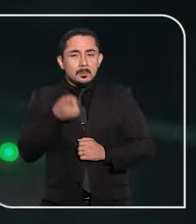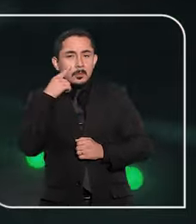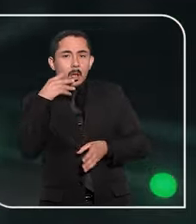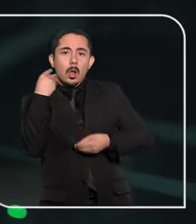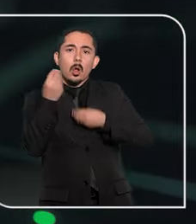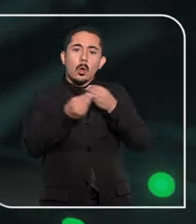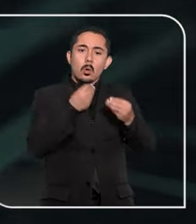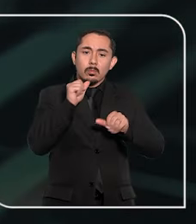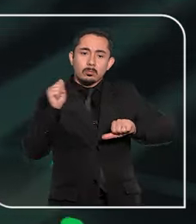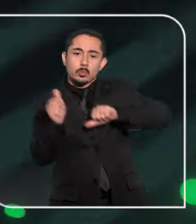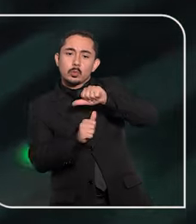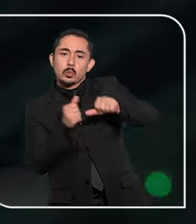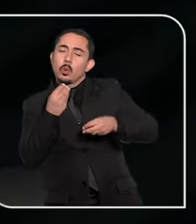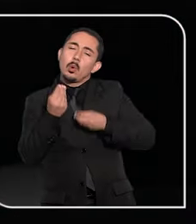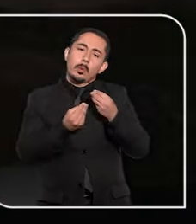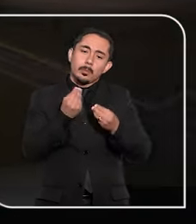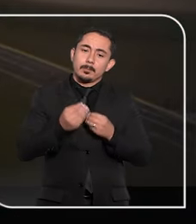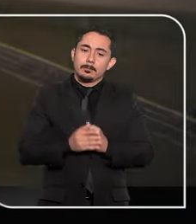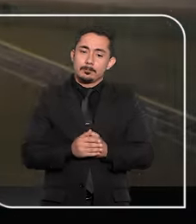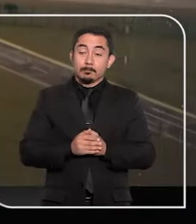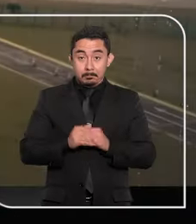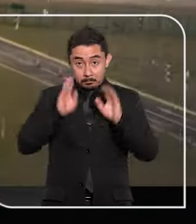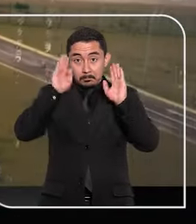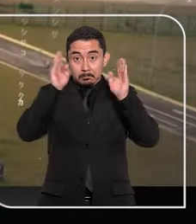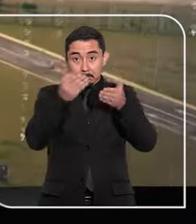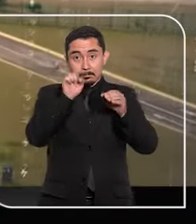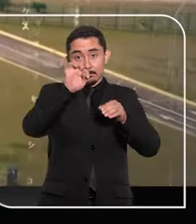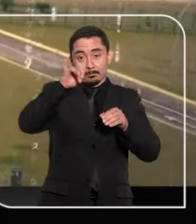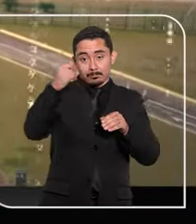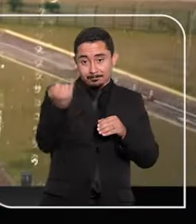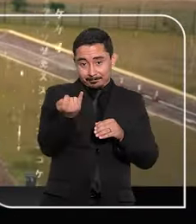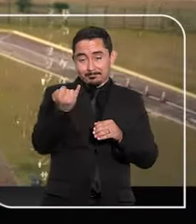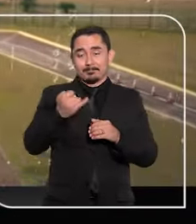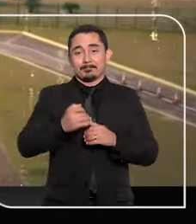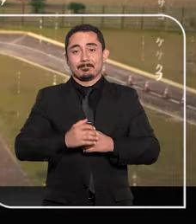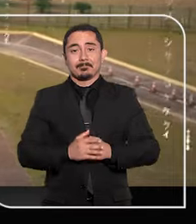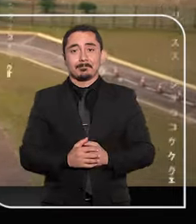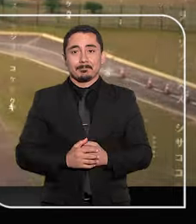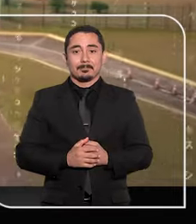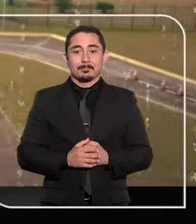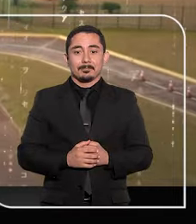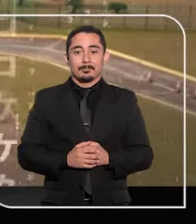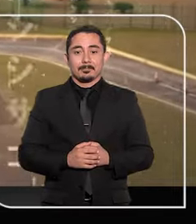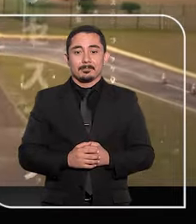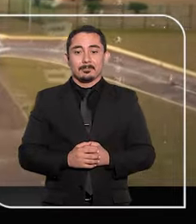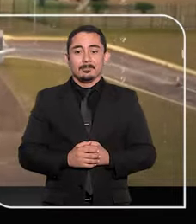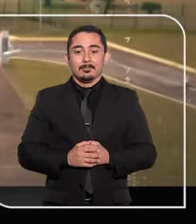como essa revolução está acontecendo, especialmente no Superior Tribunal de Justiça.